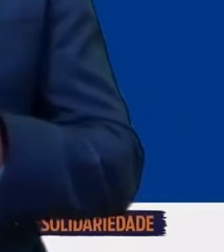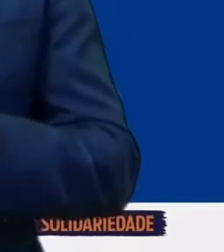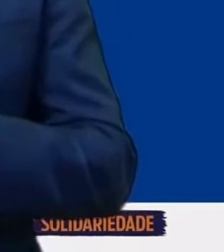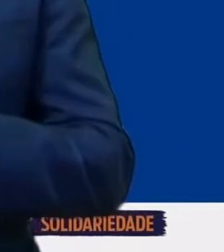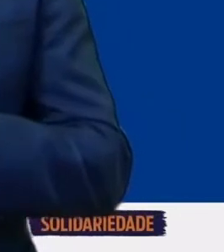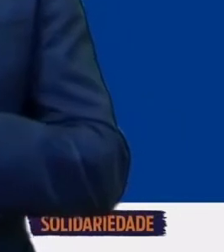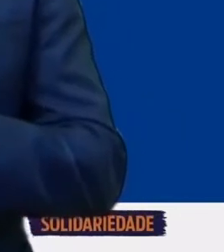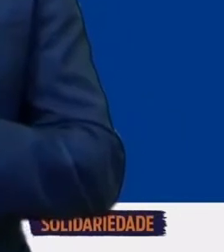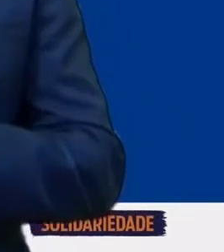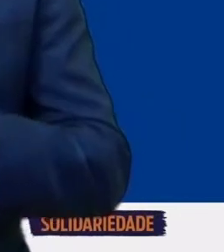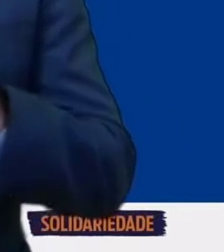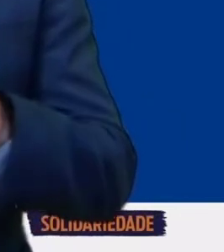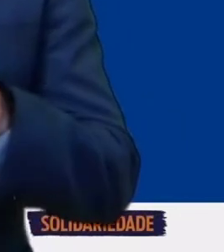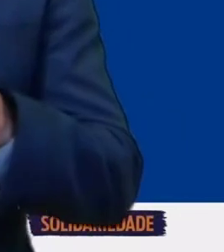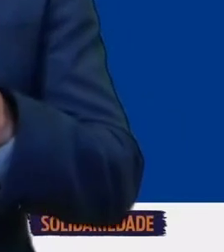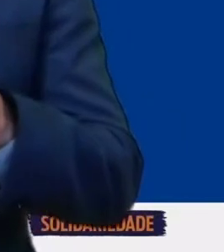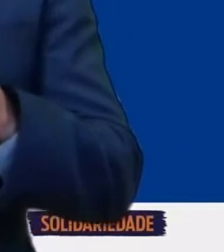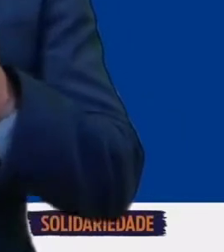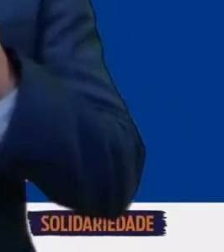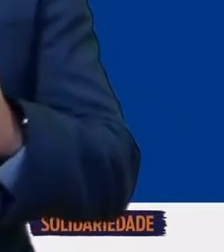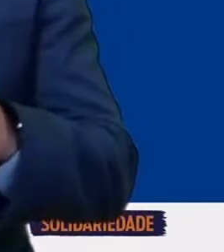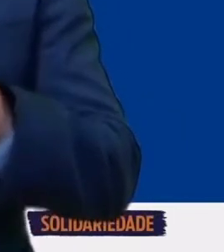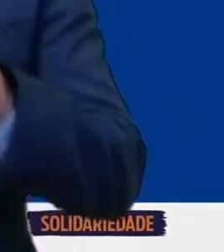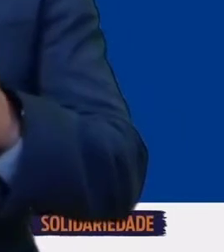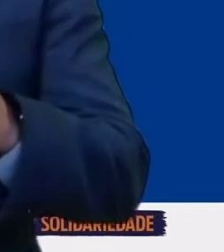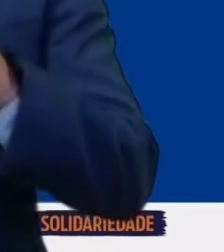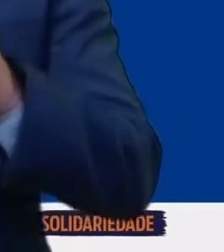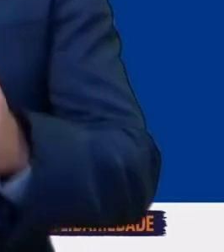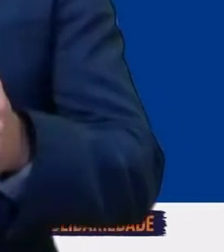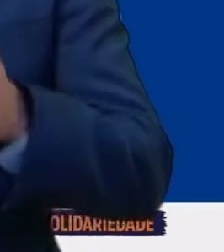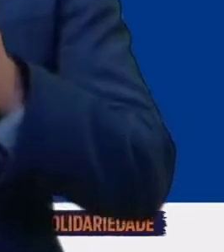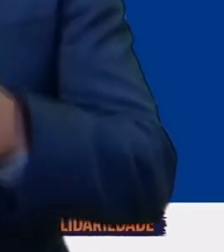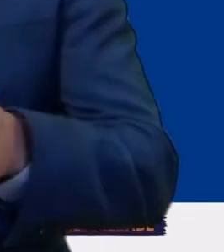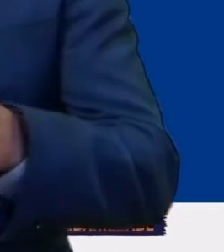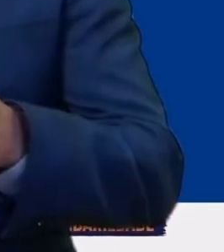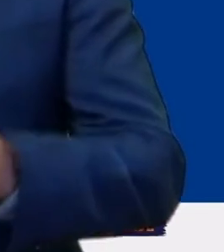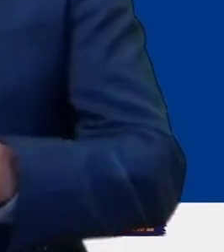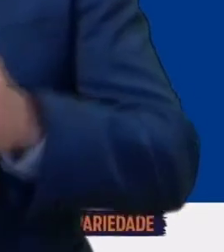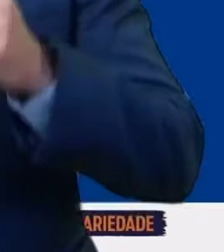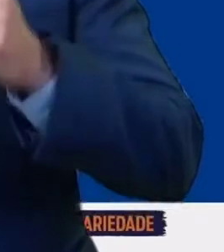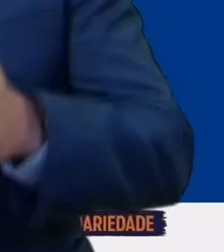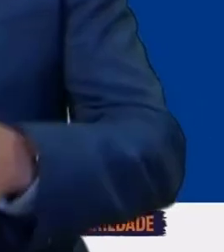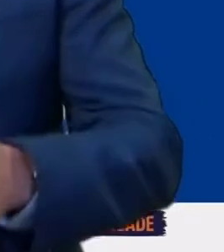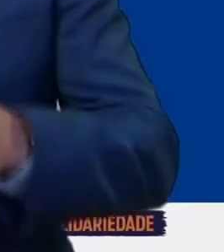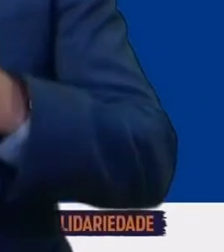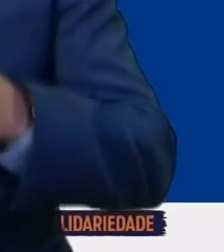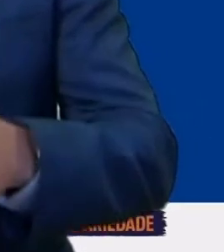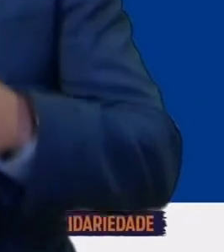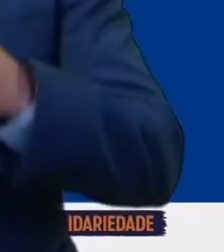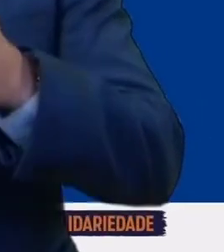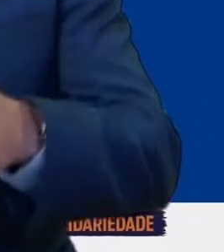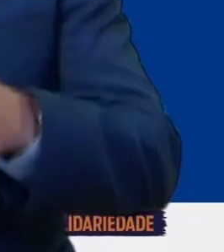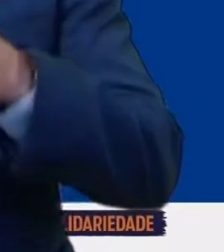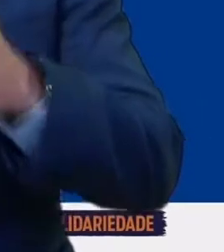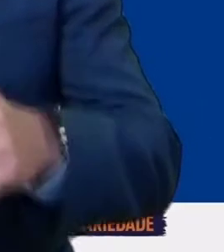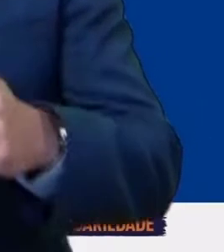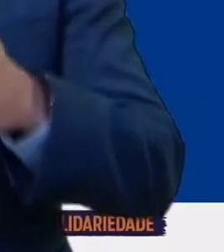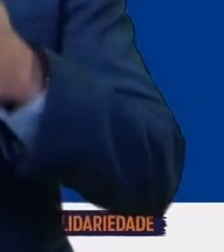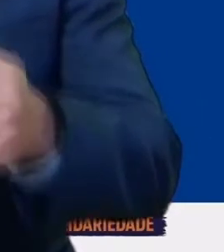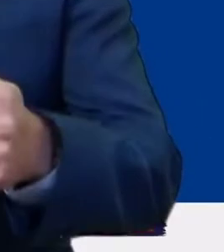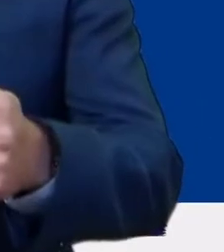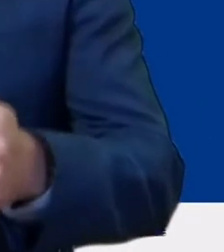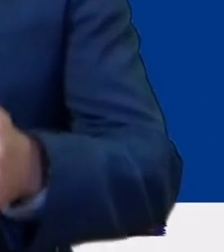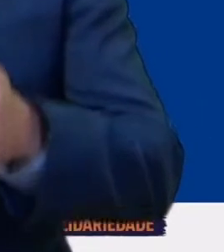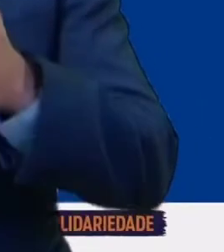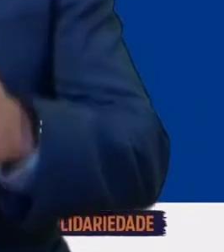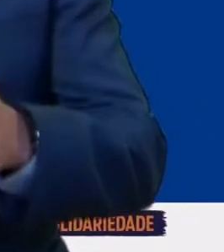a cidade Sabemos das necessidades Nossas propostas são Democráticas Técnicas claras E eficazes Recuperação econômica Saúde Educação Segurança